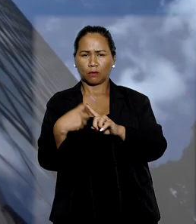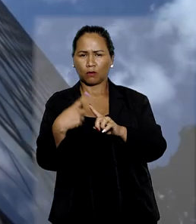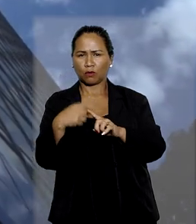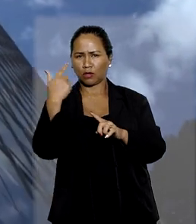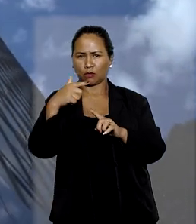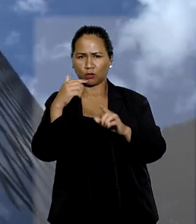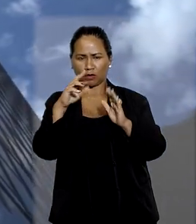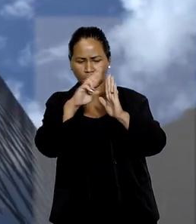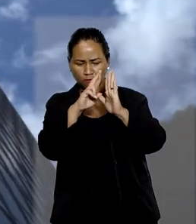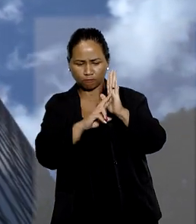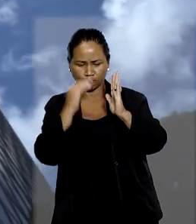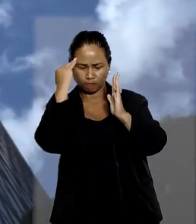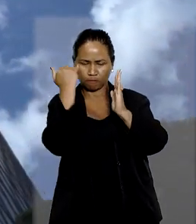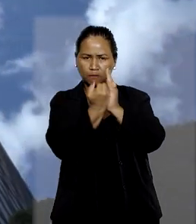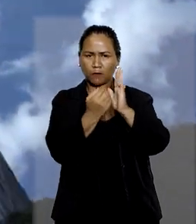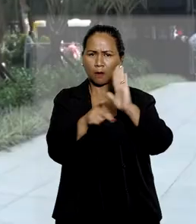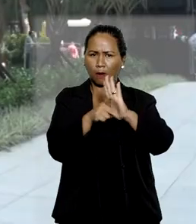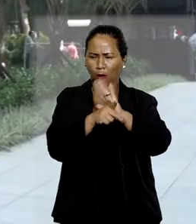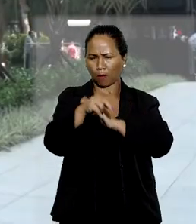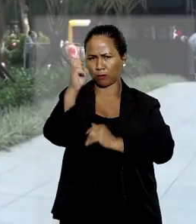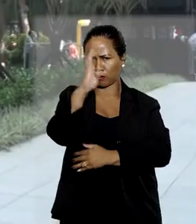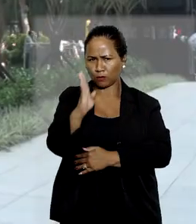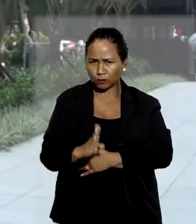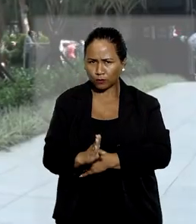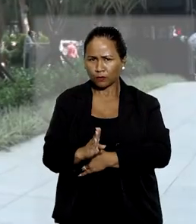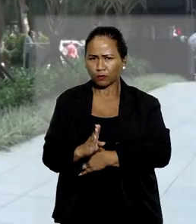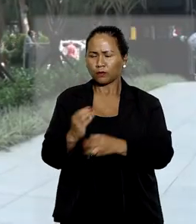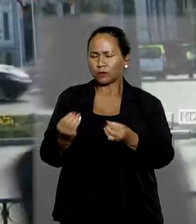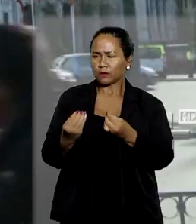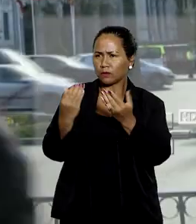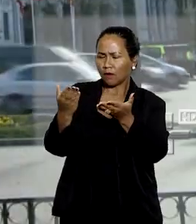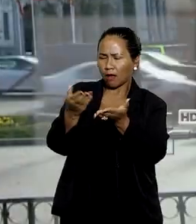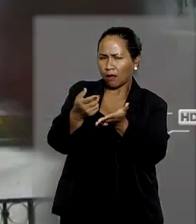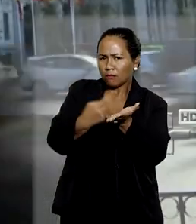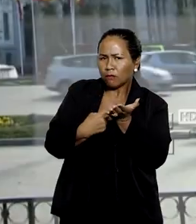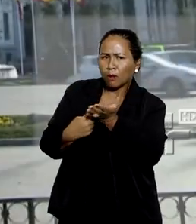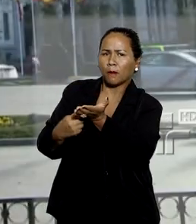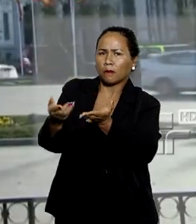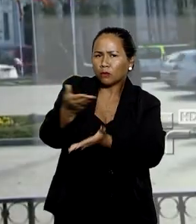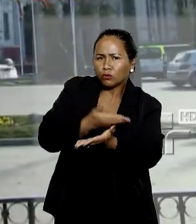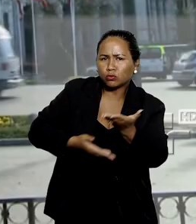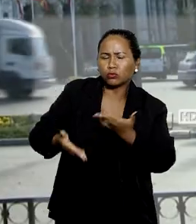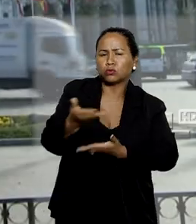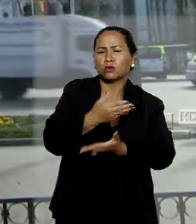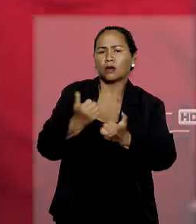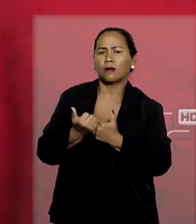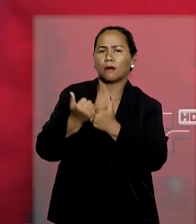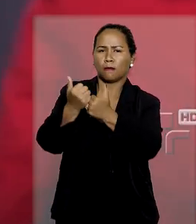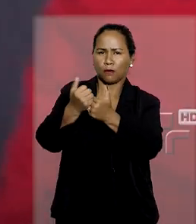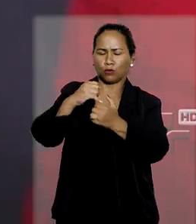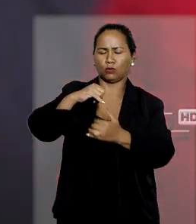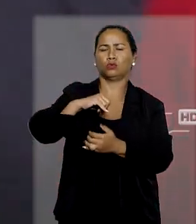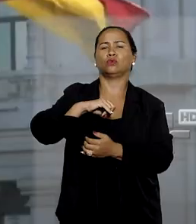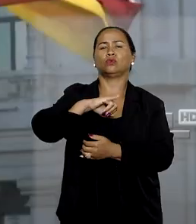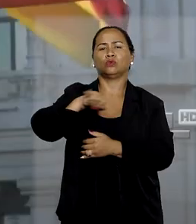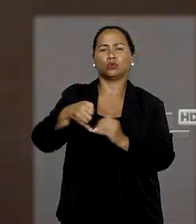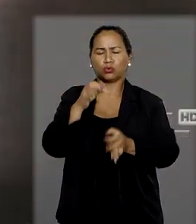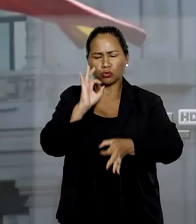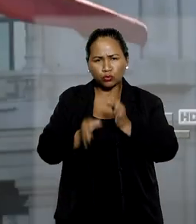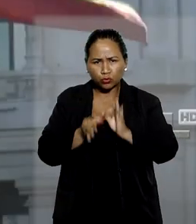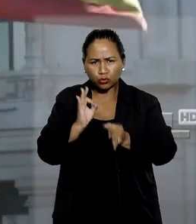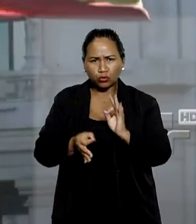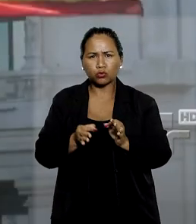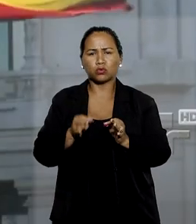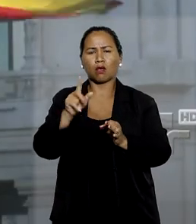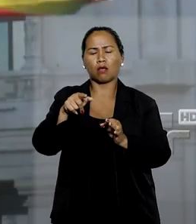descumprir requisitos de decreto brasileiro que dispõe sobre o acordo de cooperação e auxílio jurídico mútuo